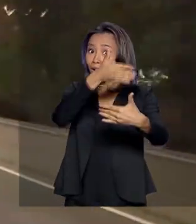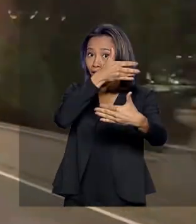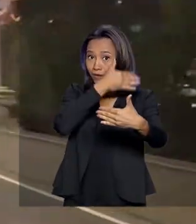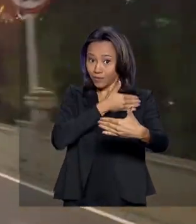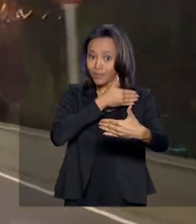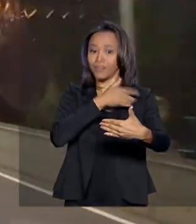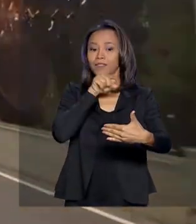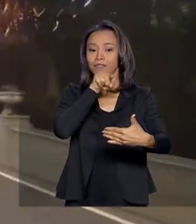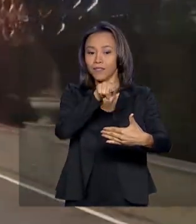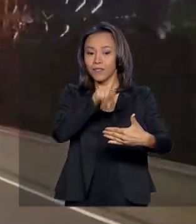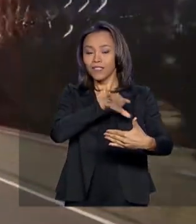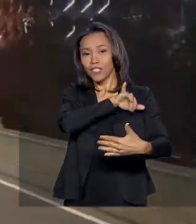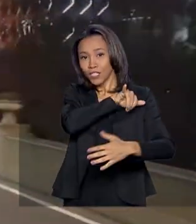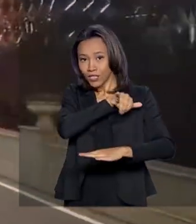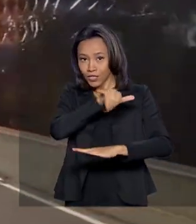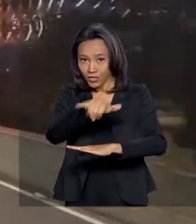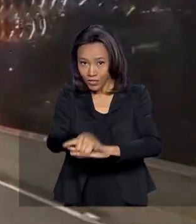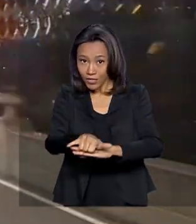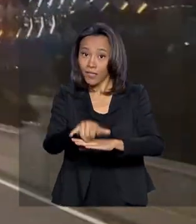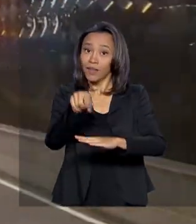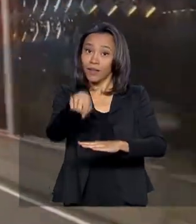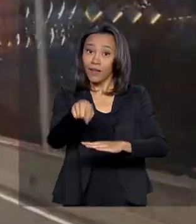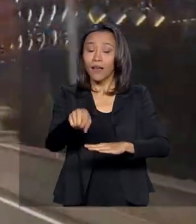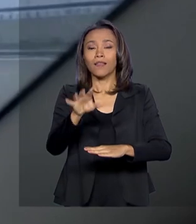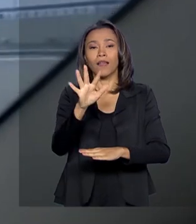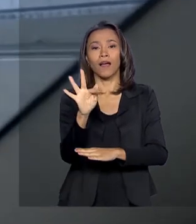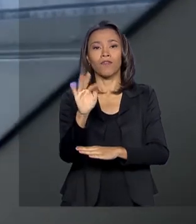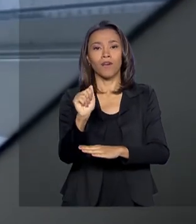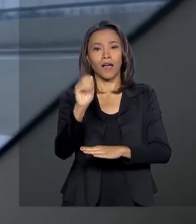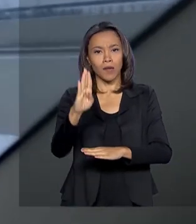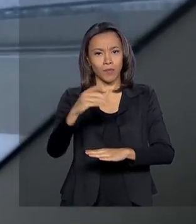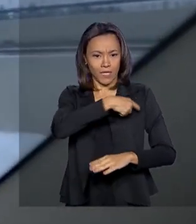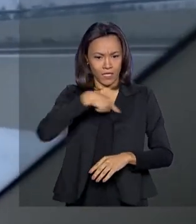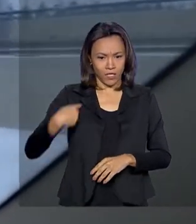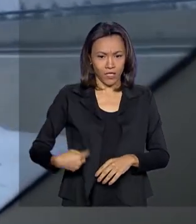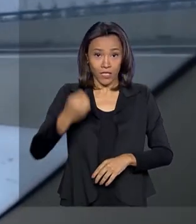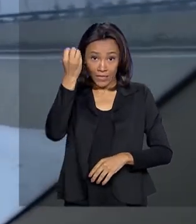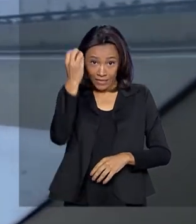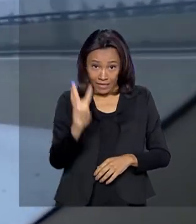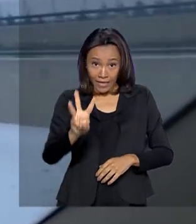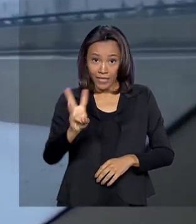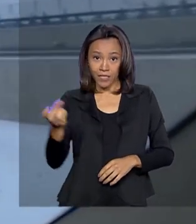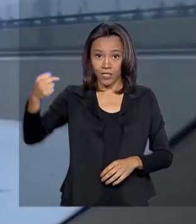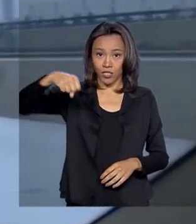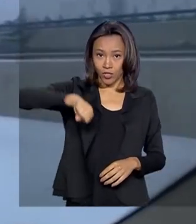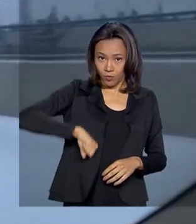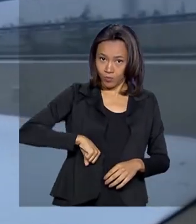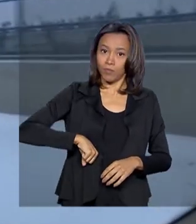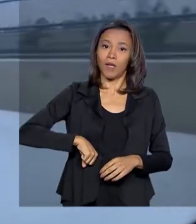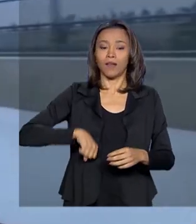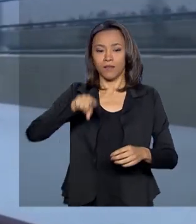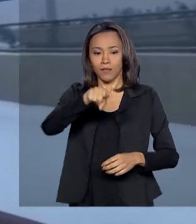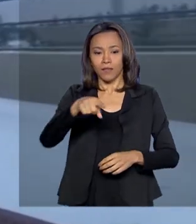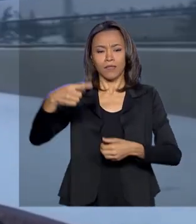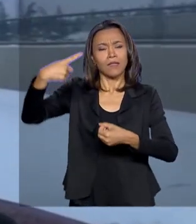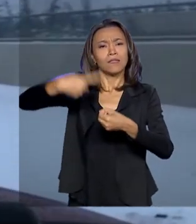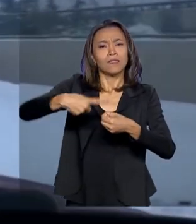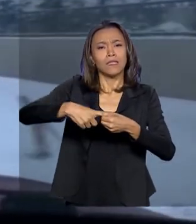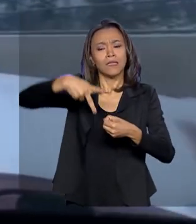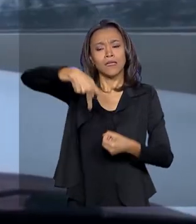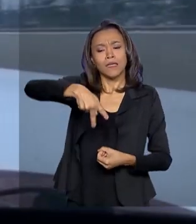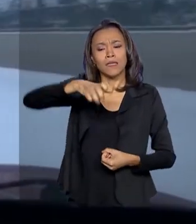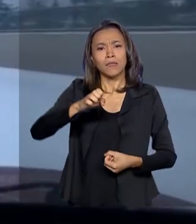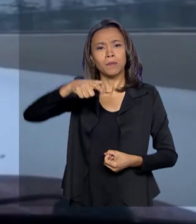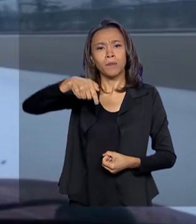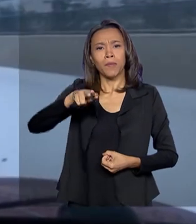das aeronaves da FAB à cidade de Wuhan, na China. Três diplomatas da Embaixada Brasileira em Pequim percorreram de